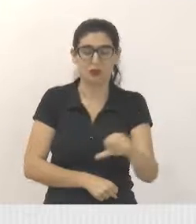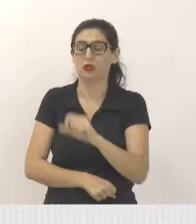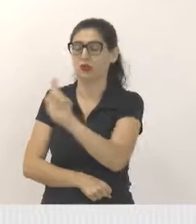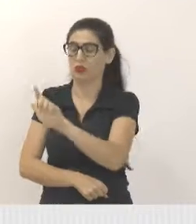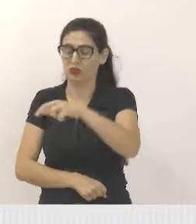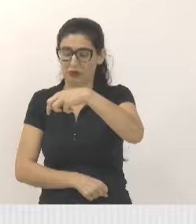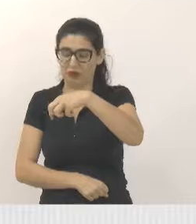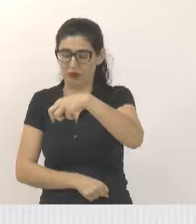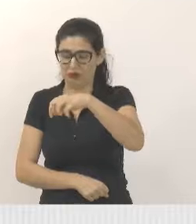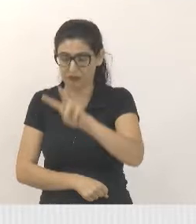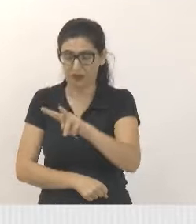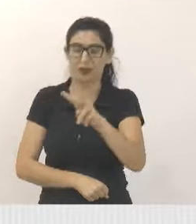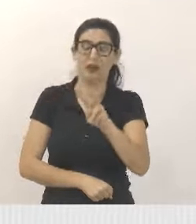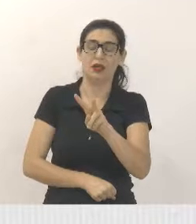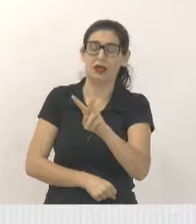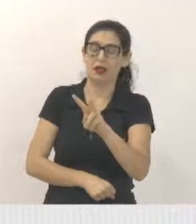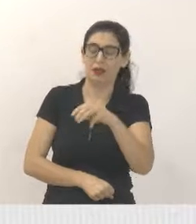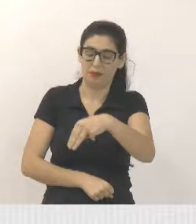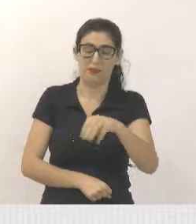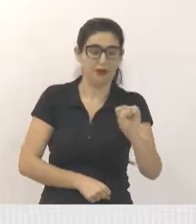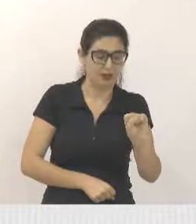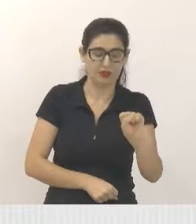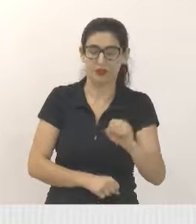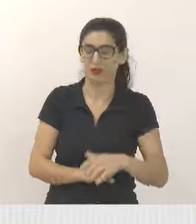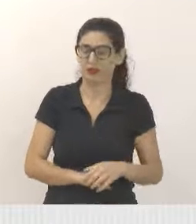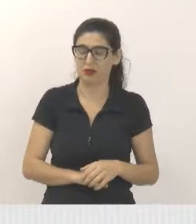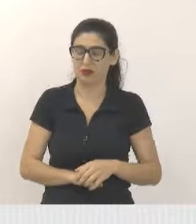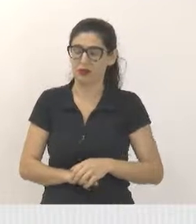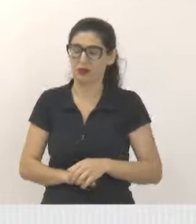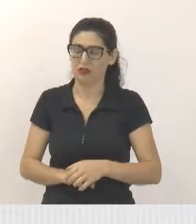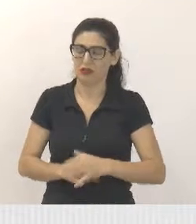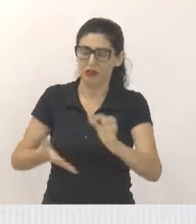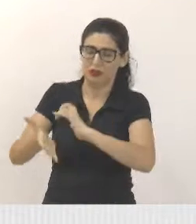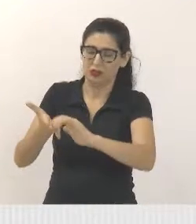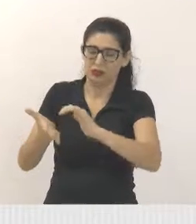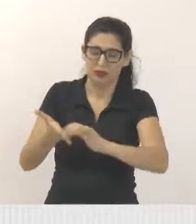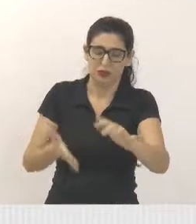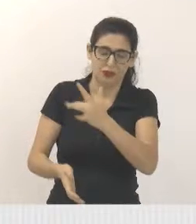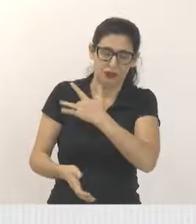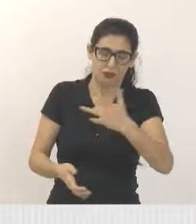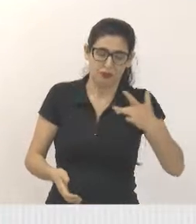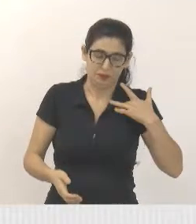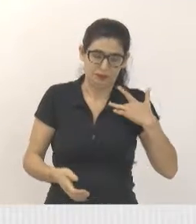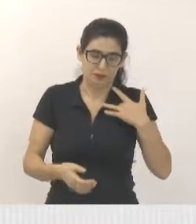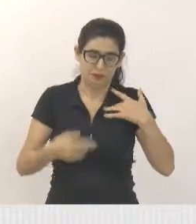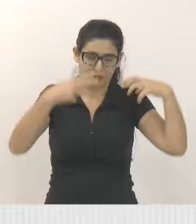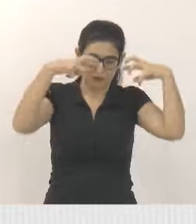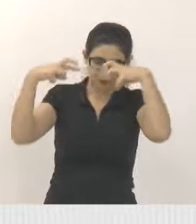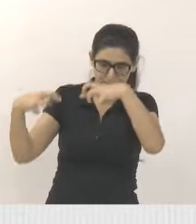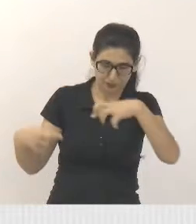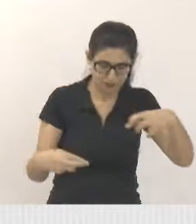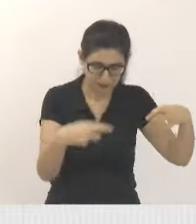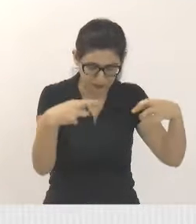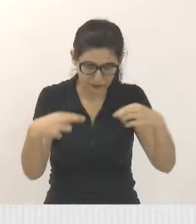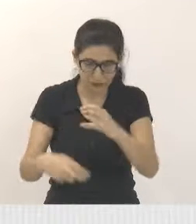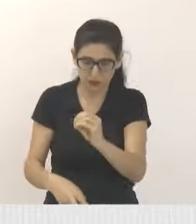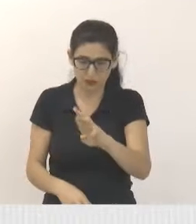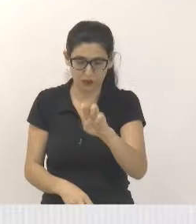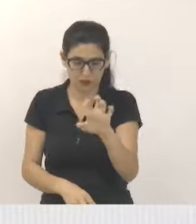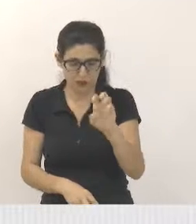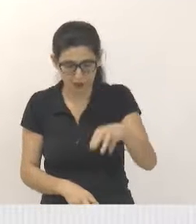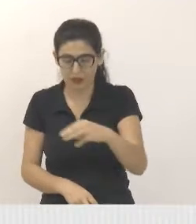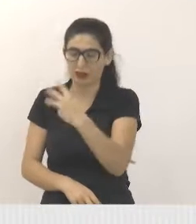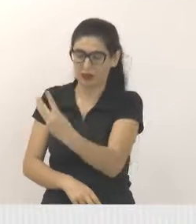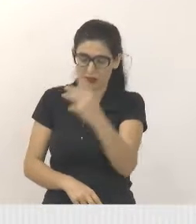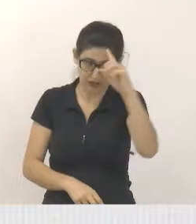GVMS, conforme informação da Secretaria de Saúde, na última vistoria do Corém, realizada em 3 de